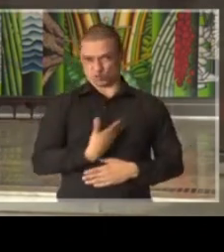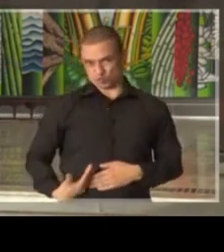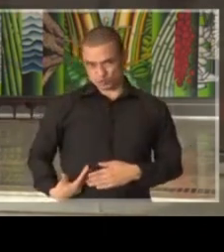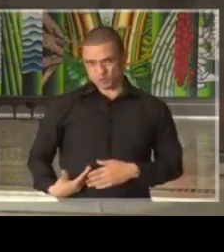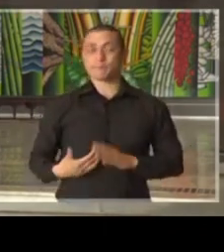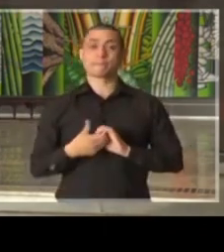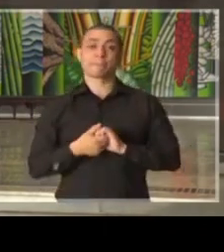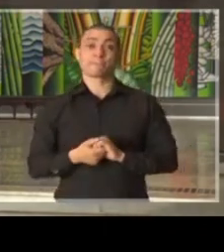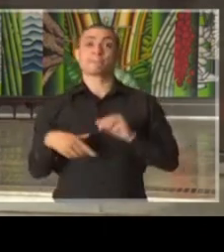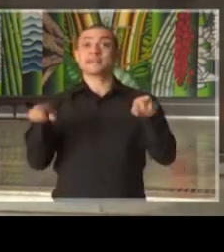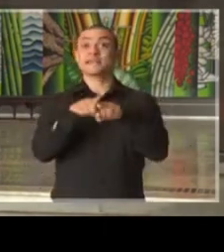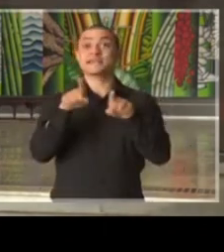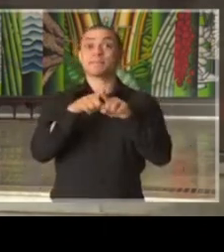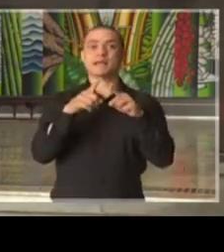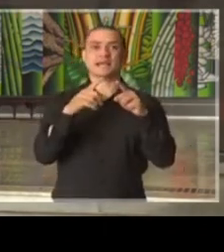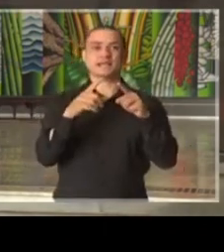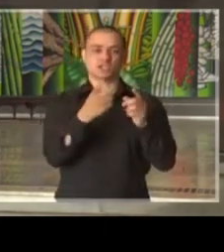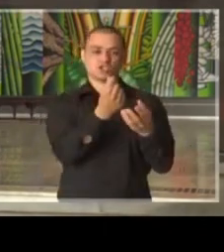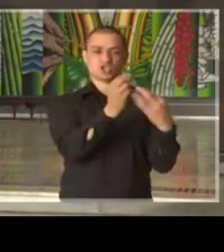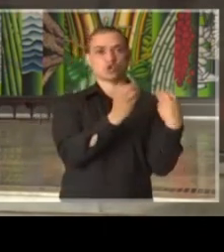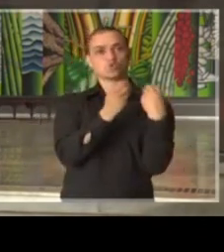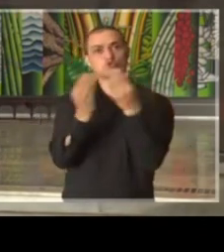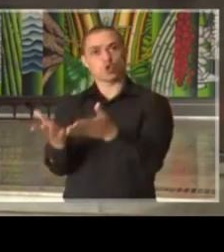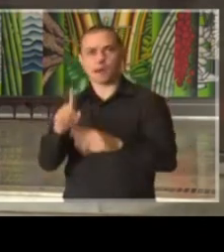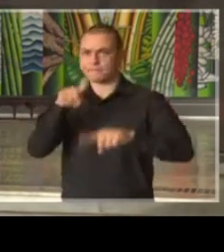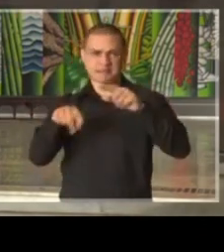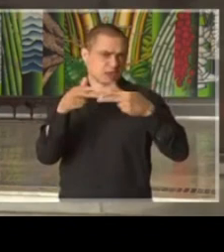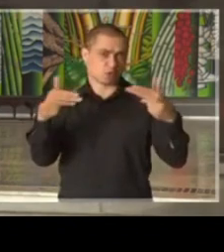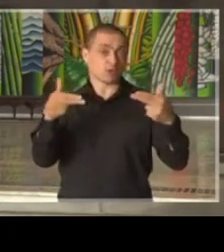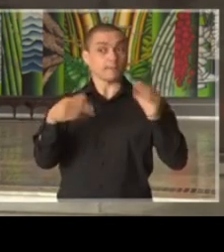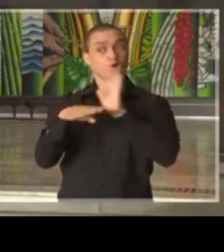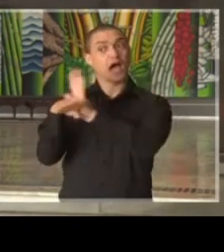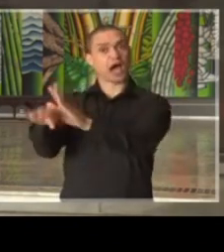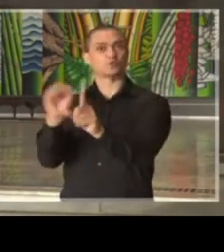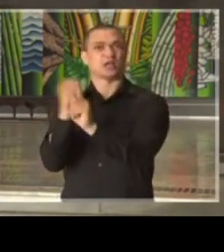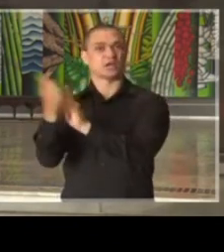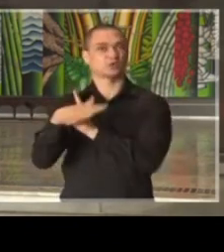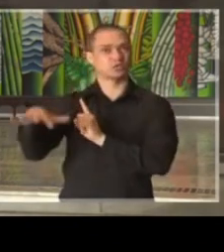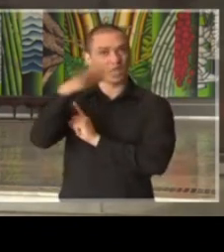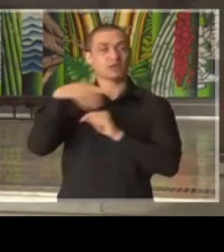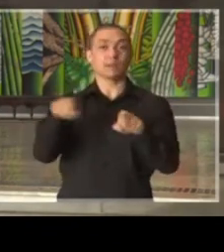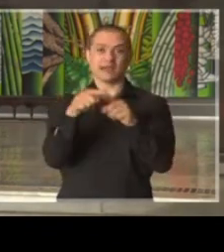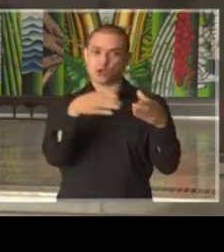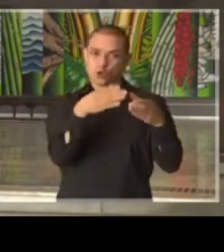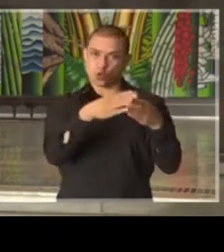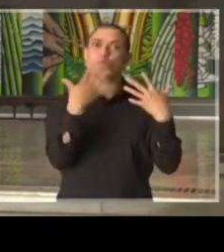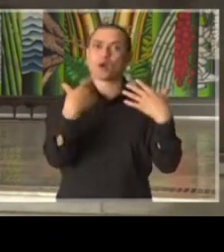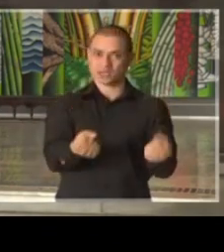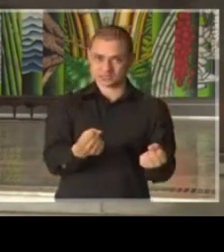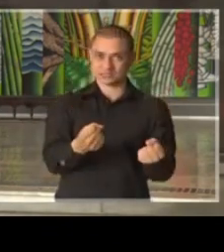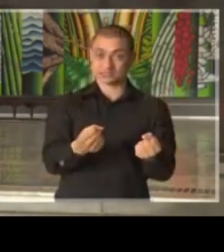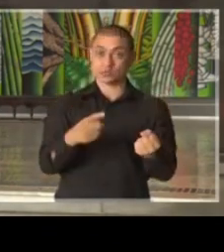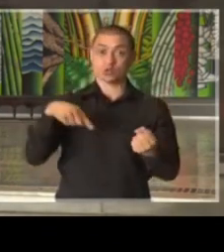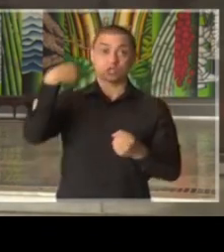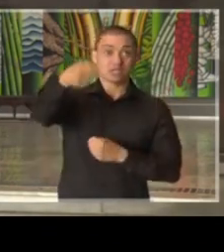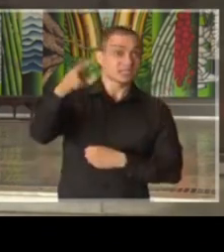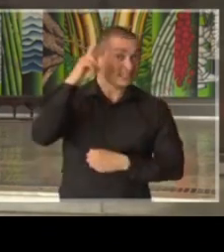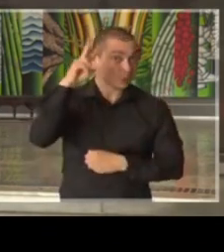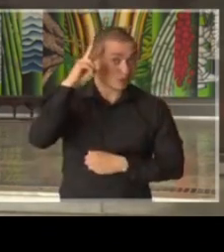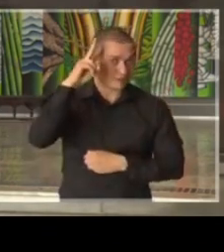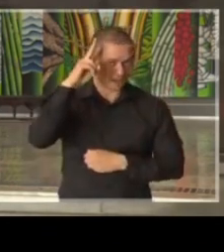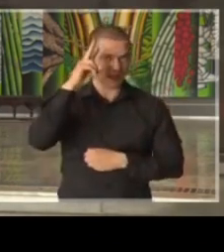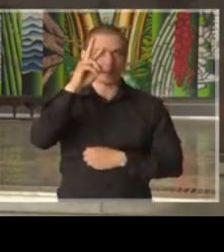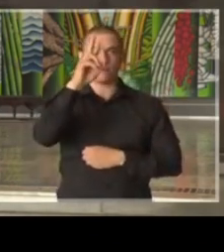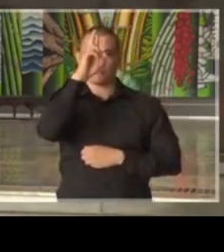e doações que podem contribuir para a área social. Então, na coletiva da próxima segunda-feira, meio-dia e 30,